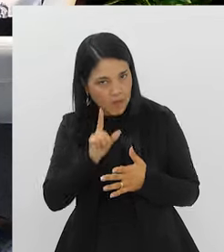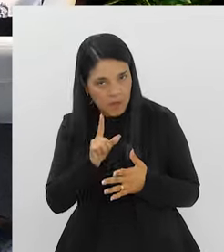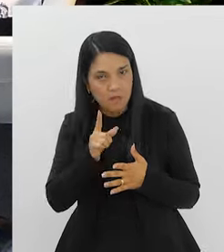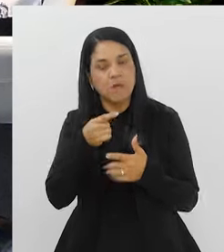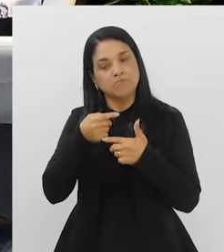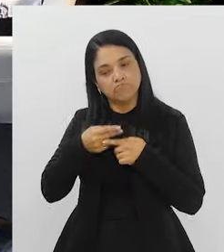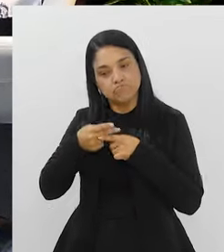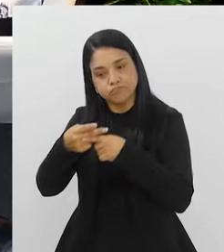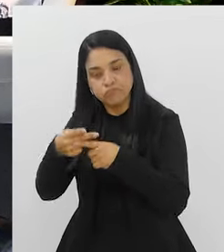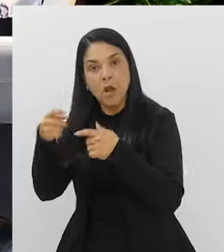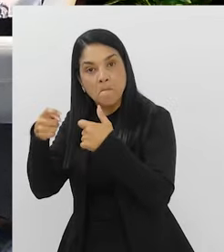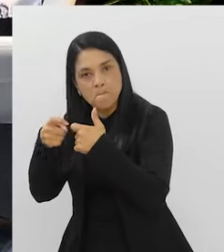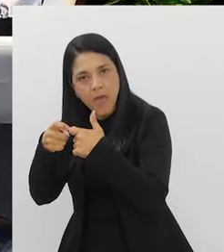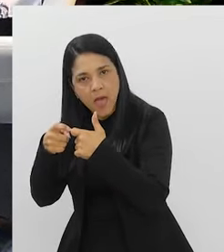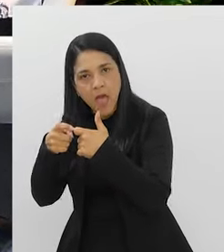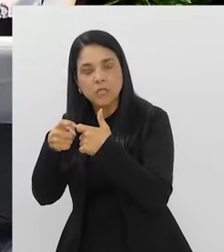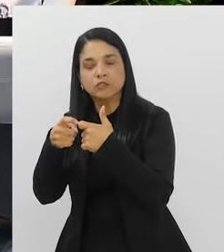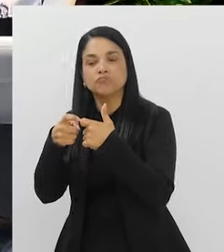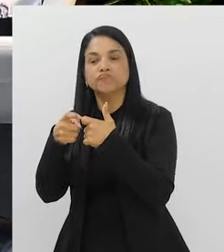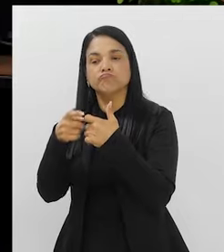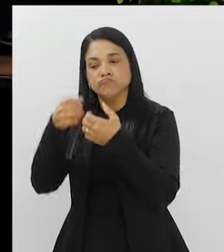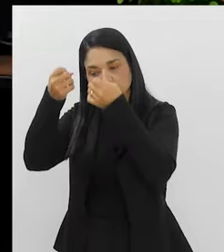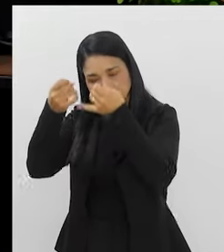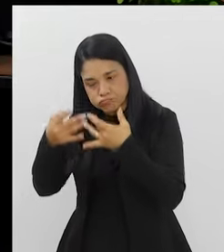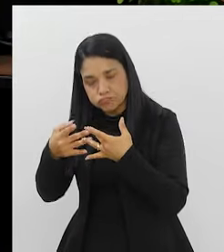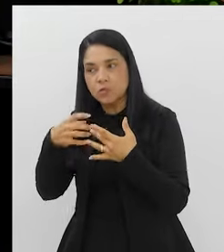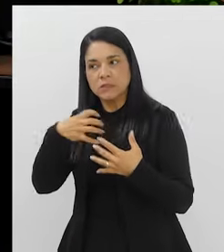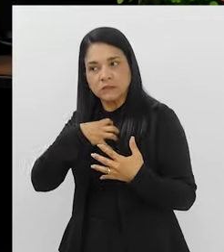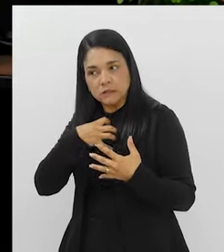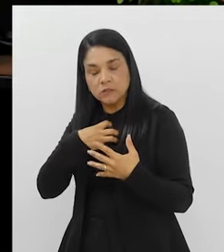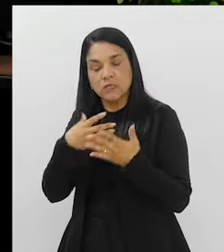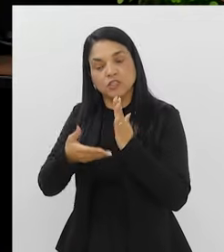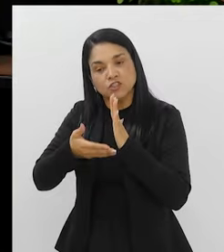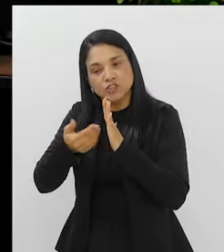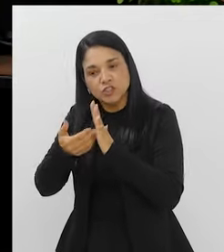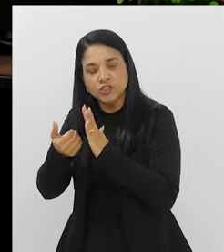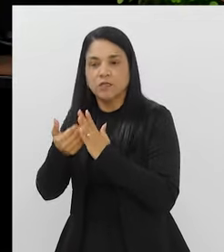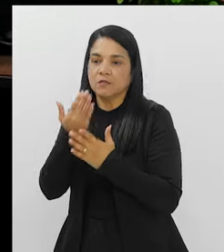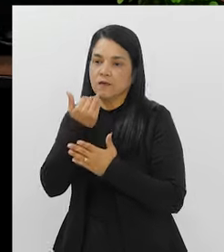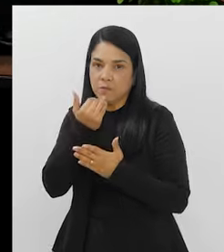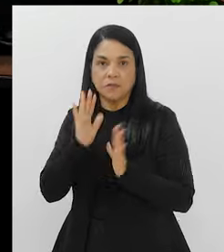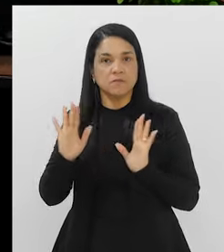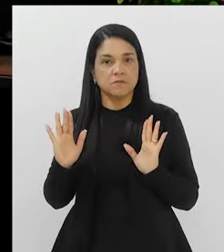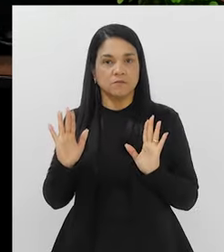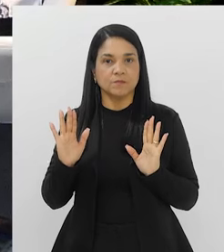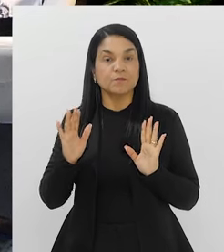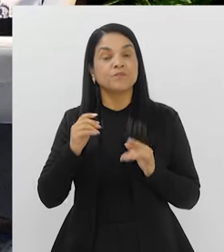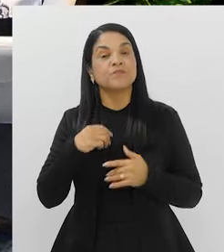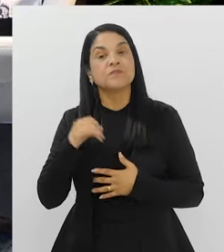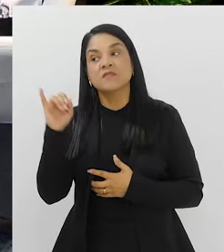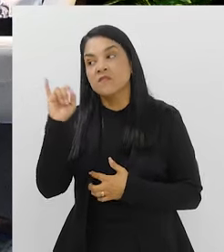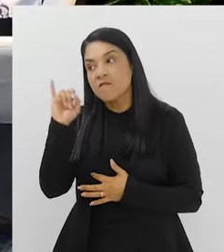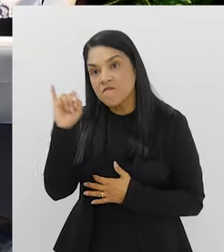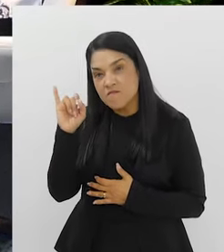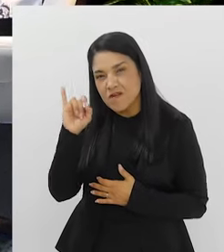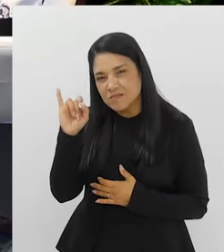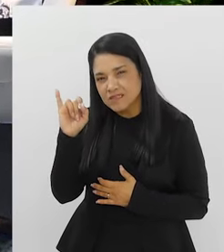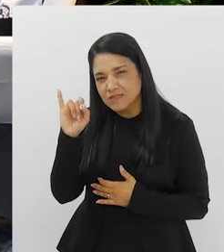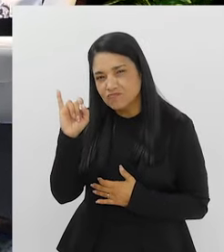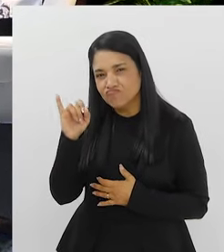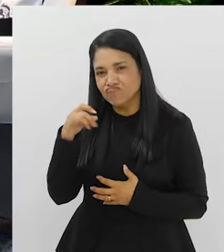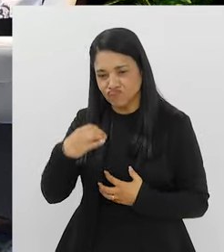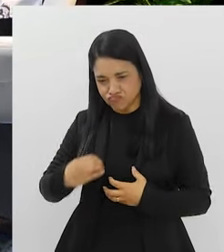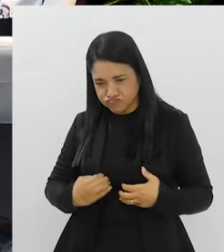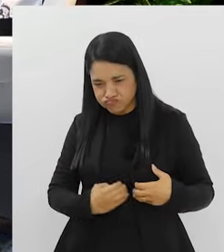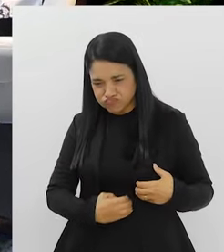aquele alimento para ir sendo retirado da sua alimentação. Porque essas inflamações também,